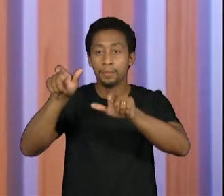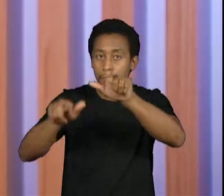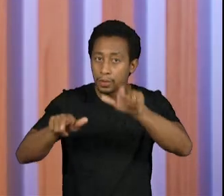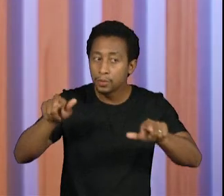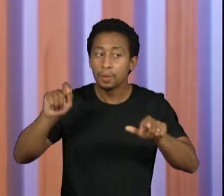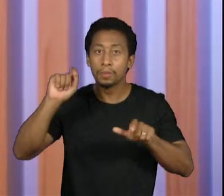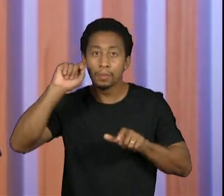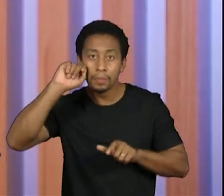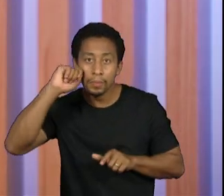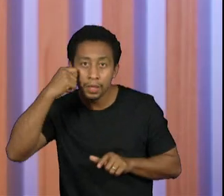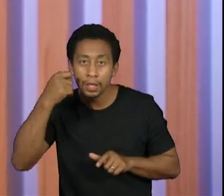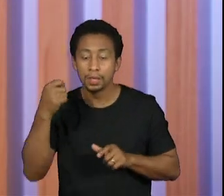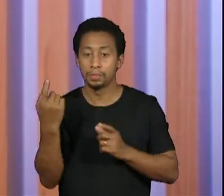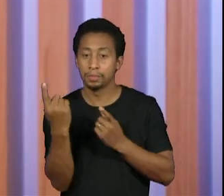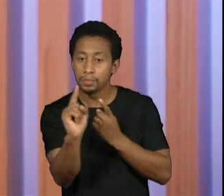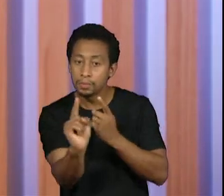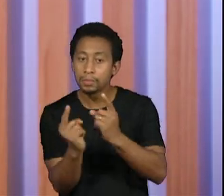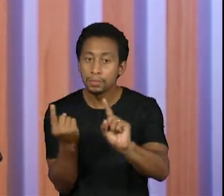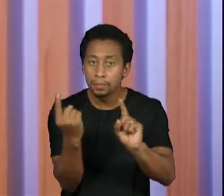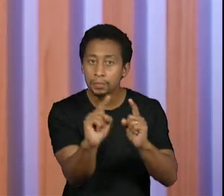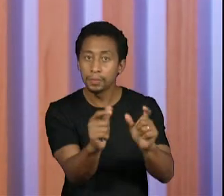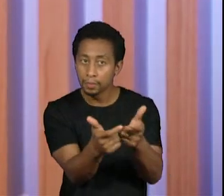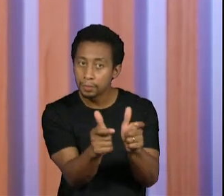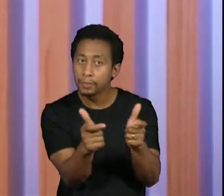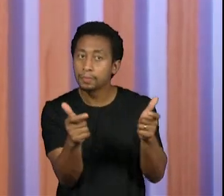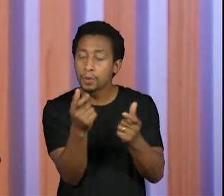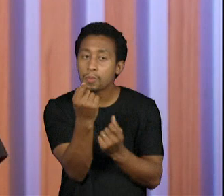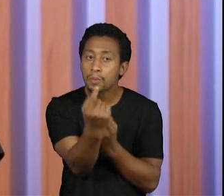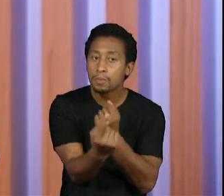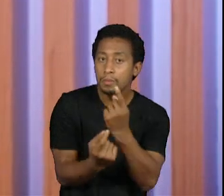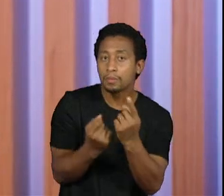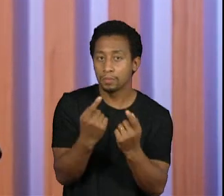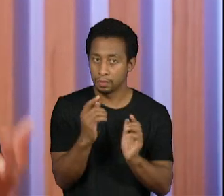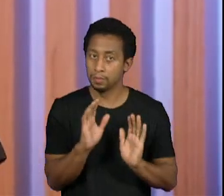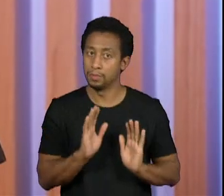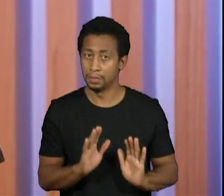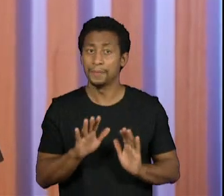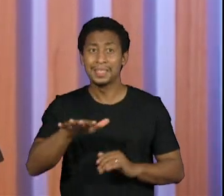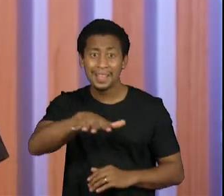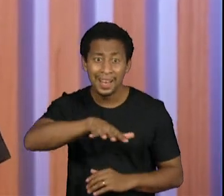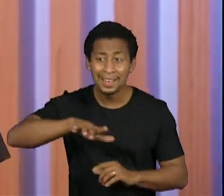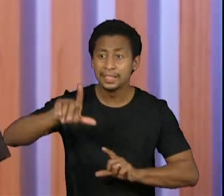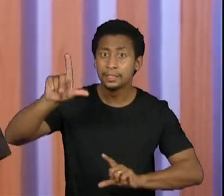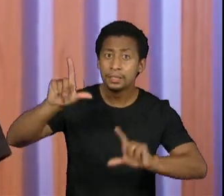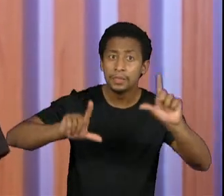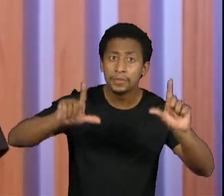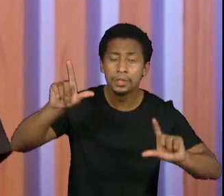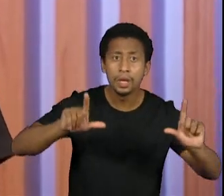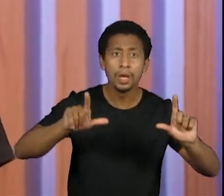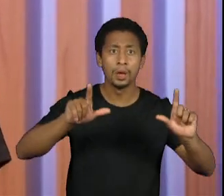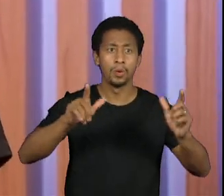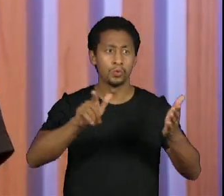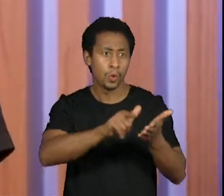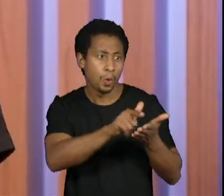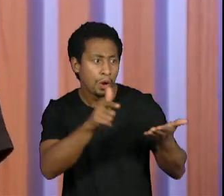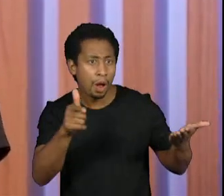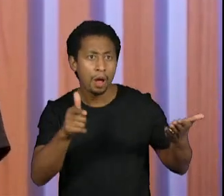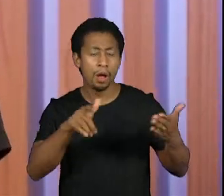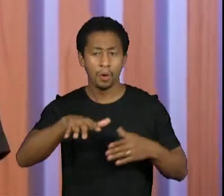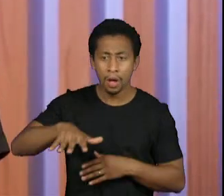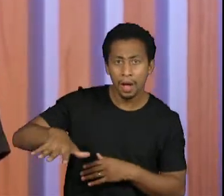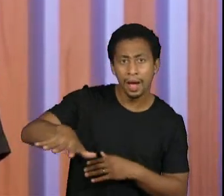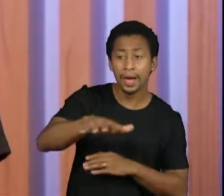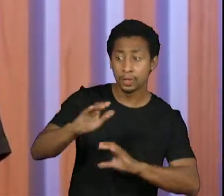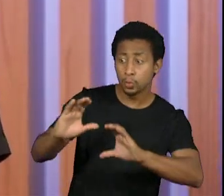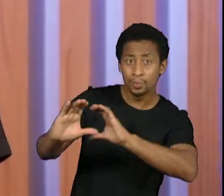tímido. Se a gente for pensar nas grandes emissoras de televisão, nos grandes portais, a gente vai ver que ainda